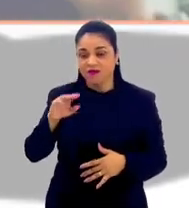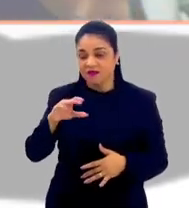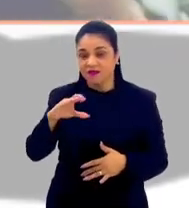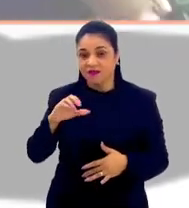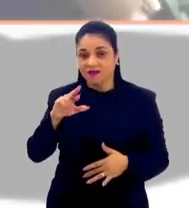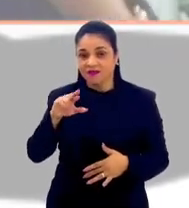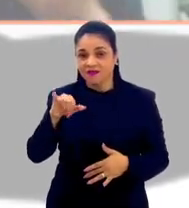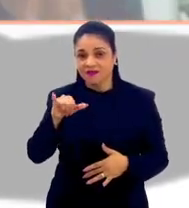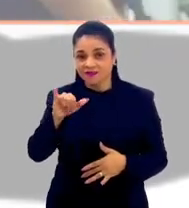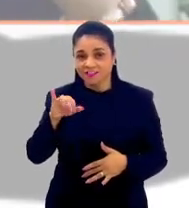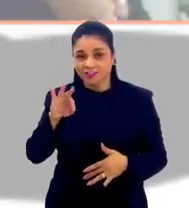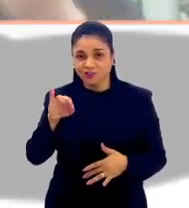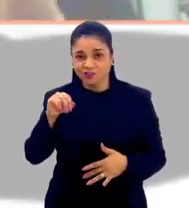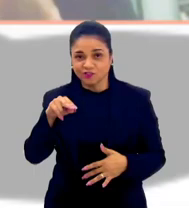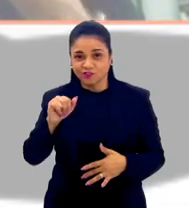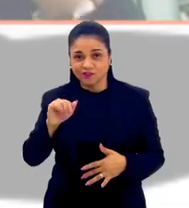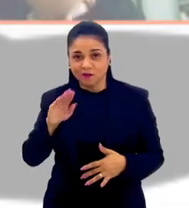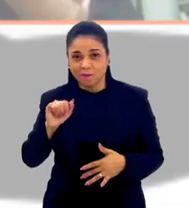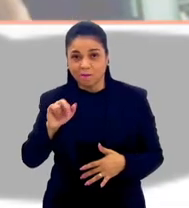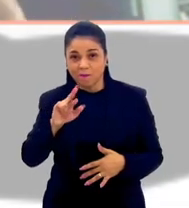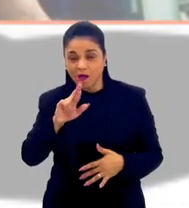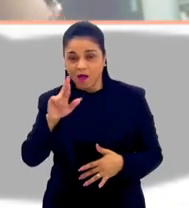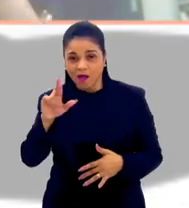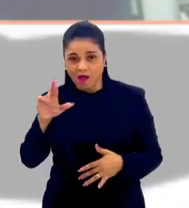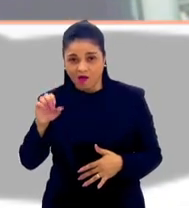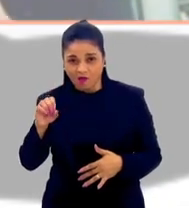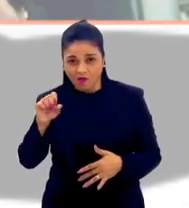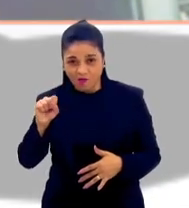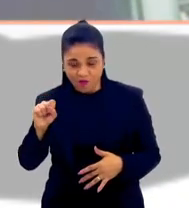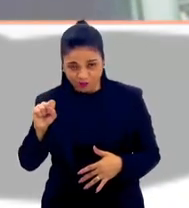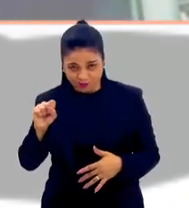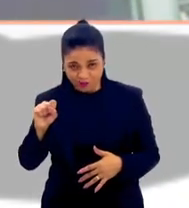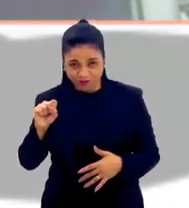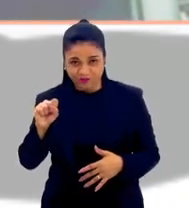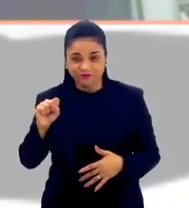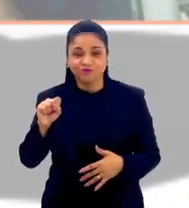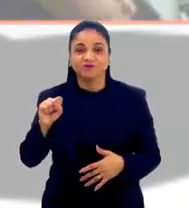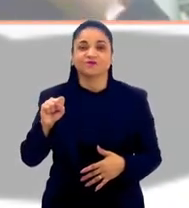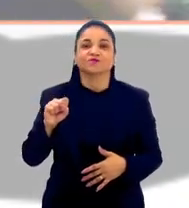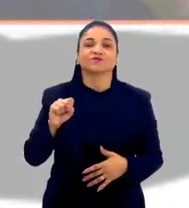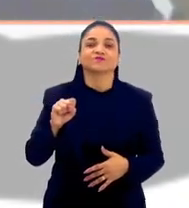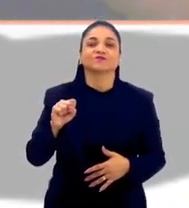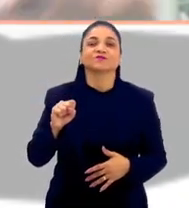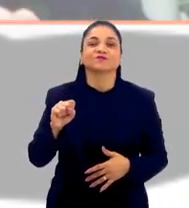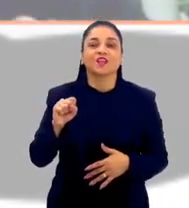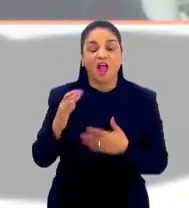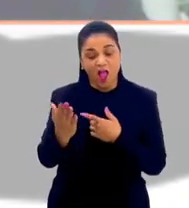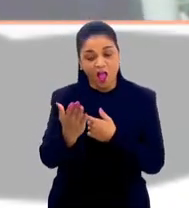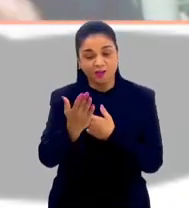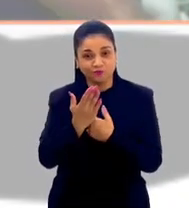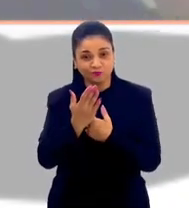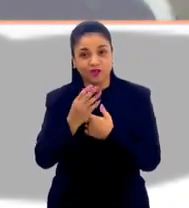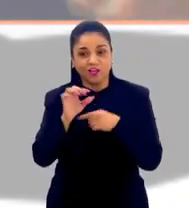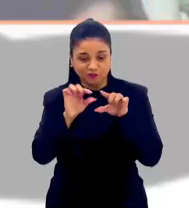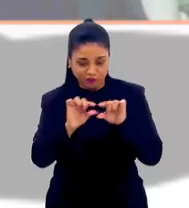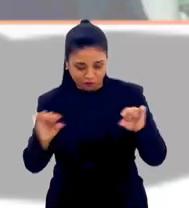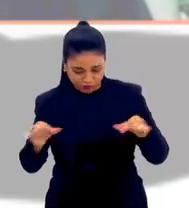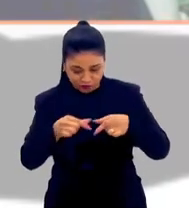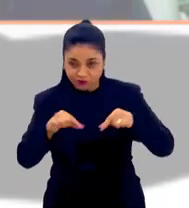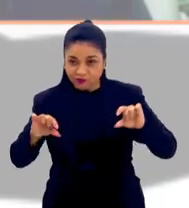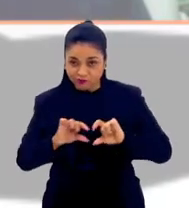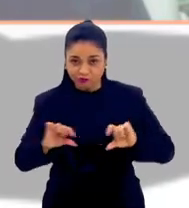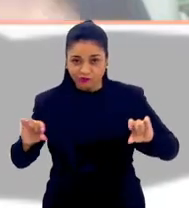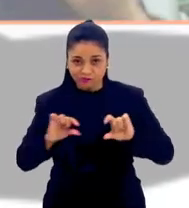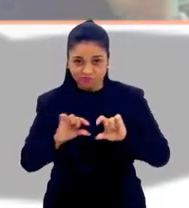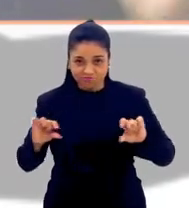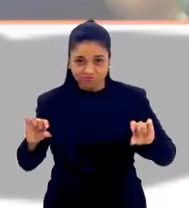com C-H-R-Y-S-T-I-N-A, acho que vocês podem me ajudar, de repente, deixando escrito aqui em alguma